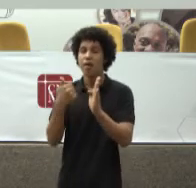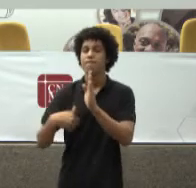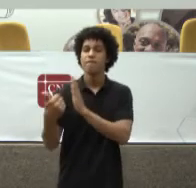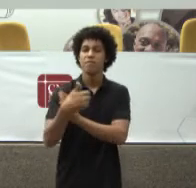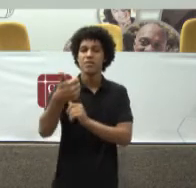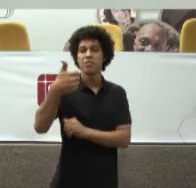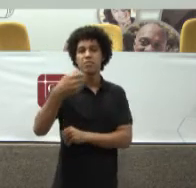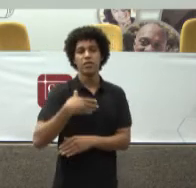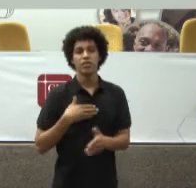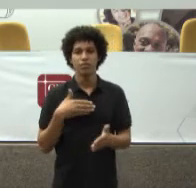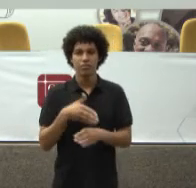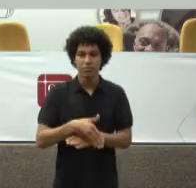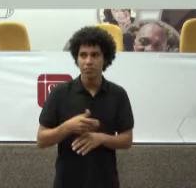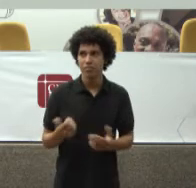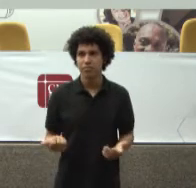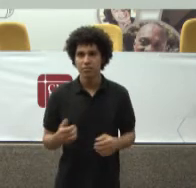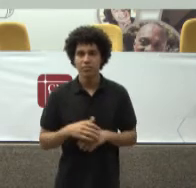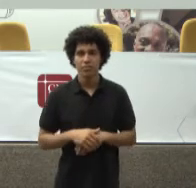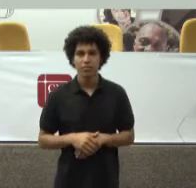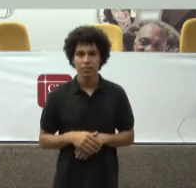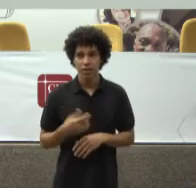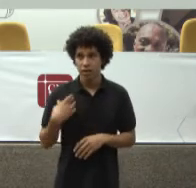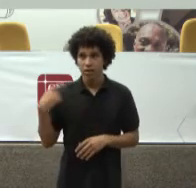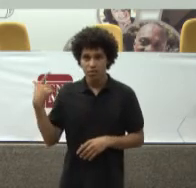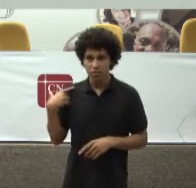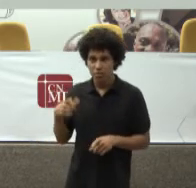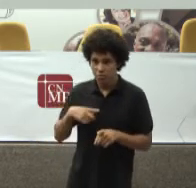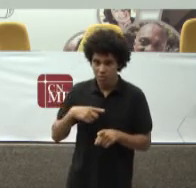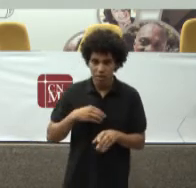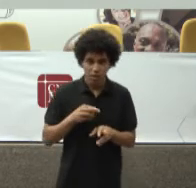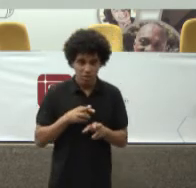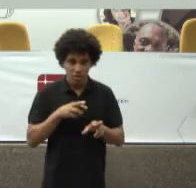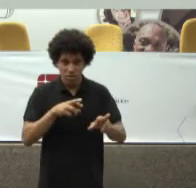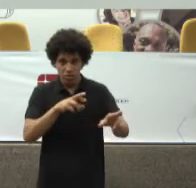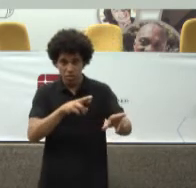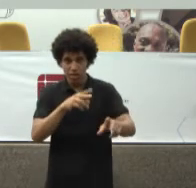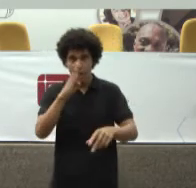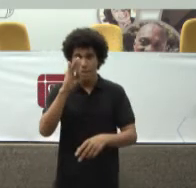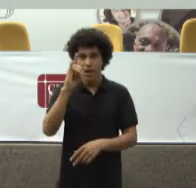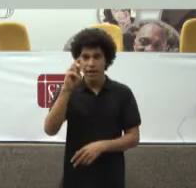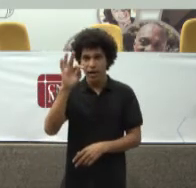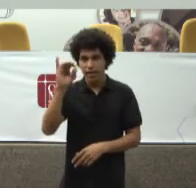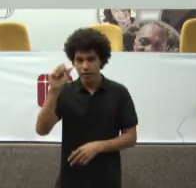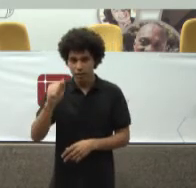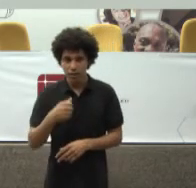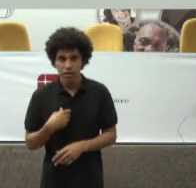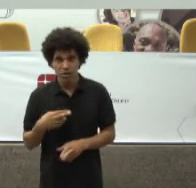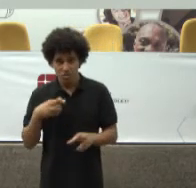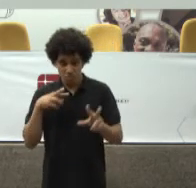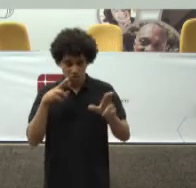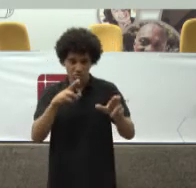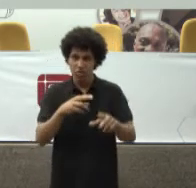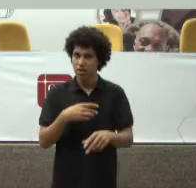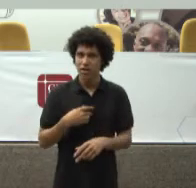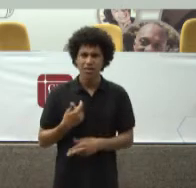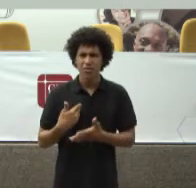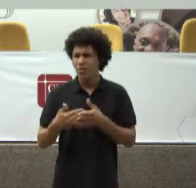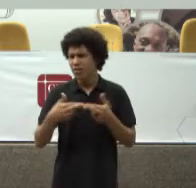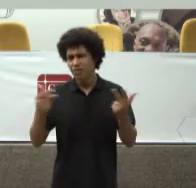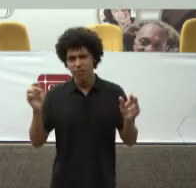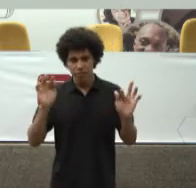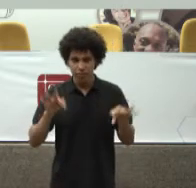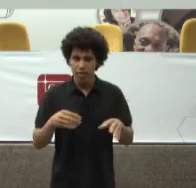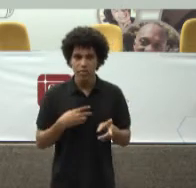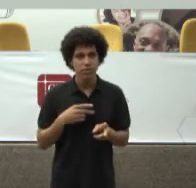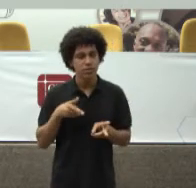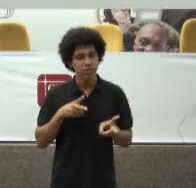bariátrica Levantamos também Centenas de outras questões Cirurgia de joelho De quadril Implante coclear Enfim Sempre